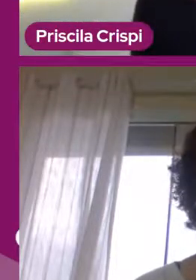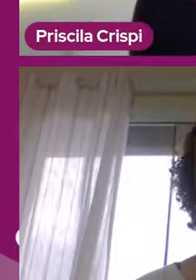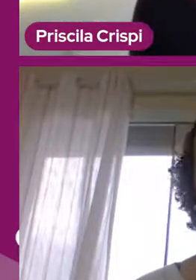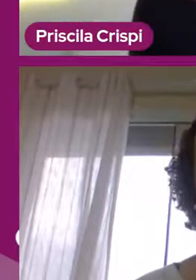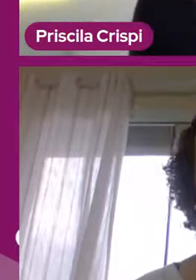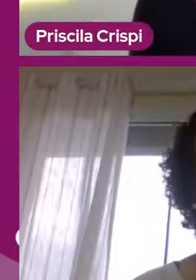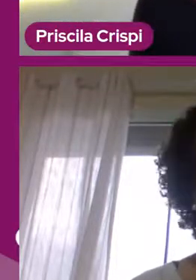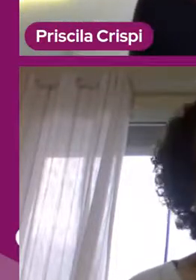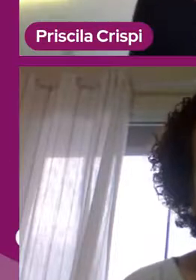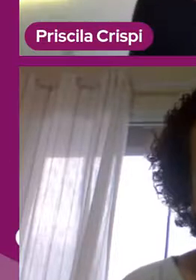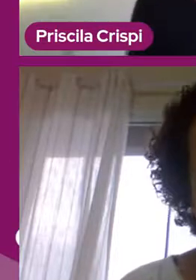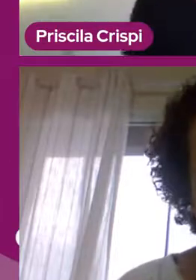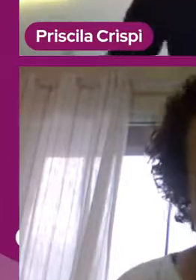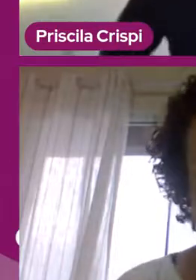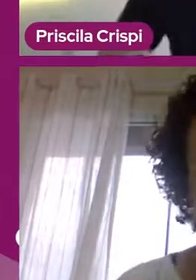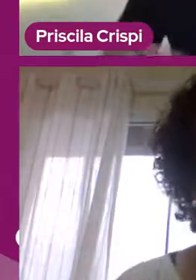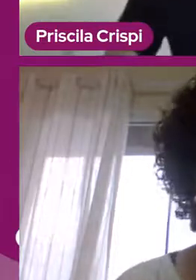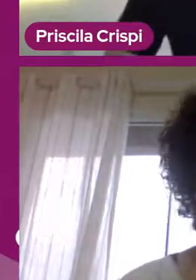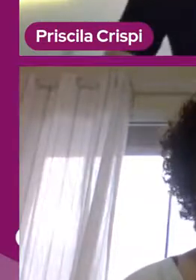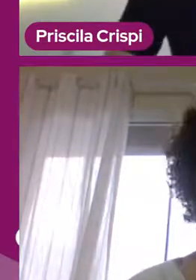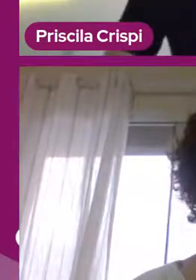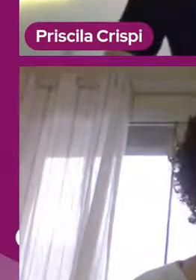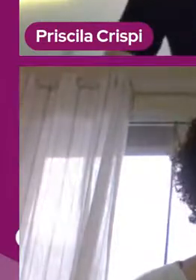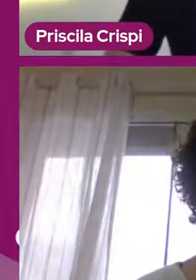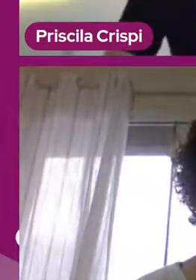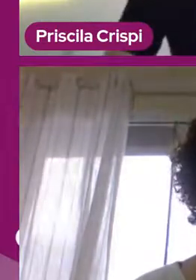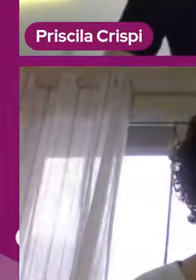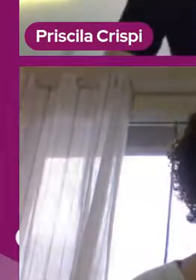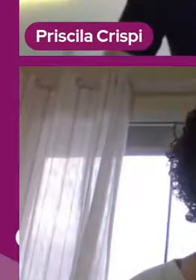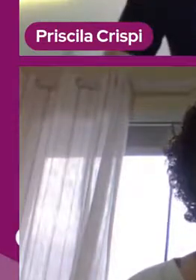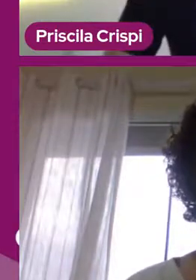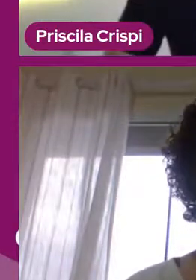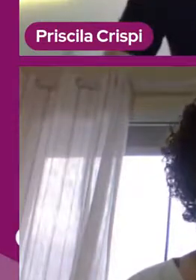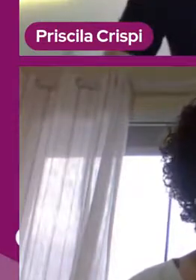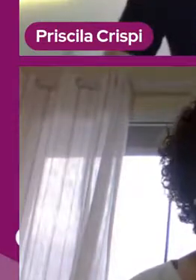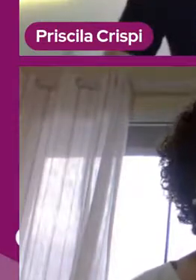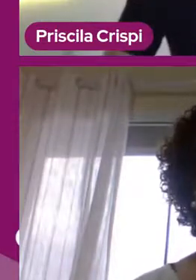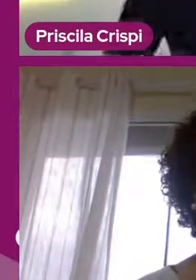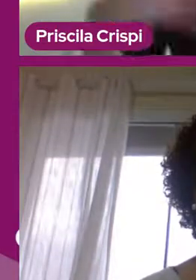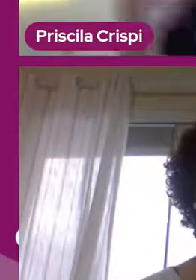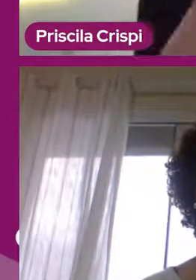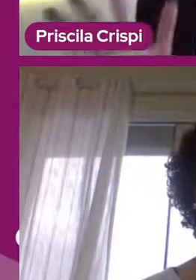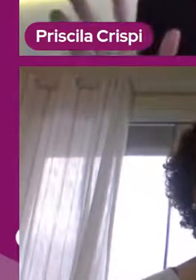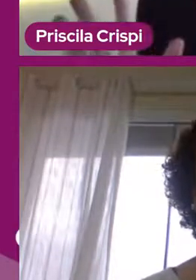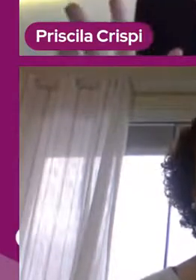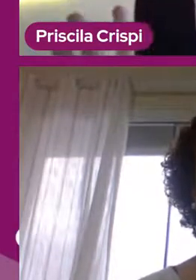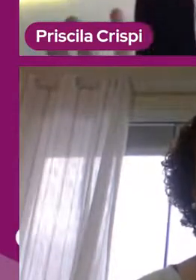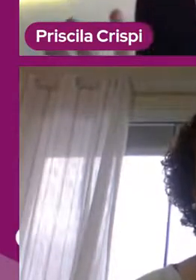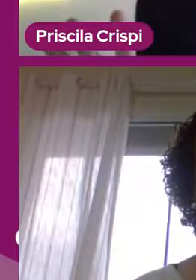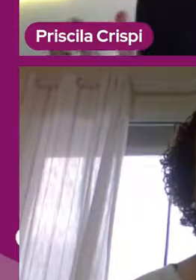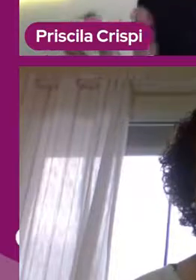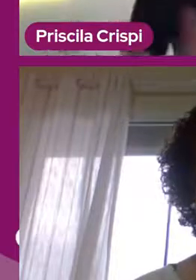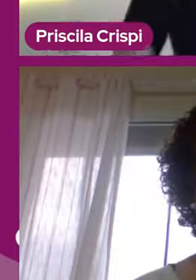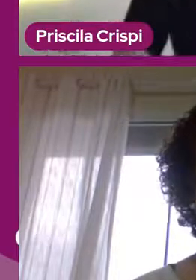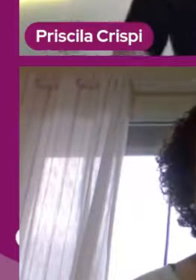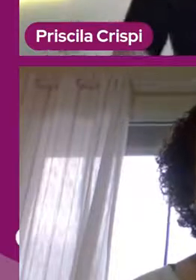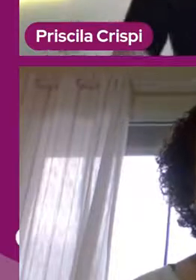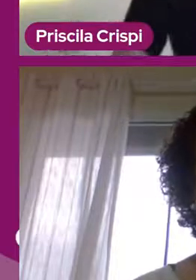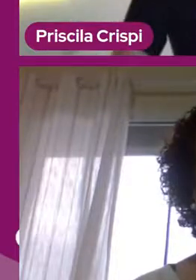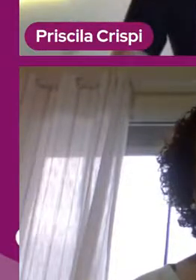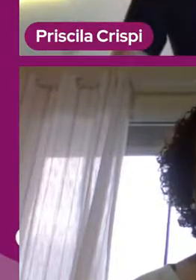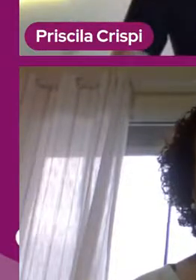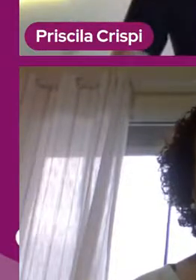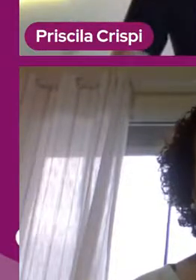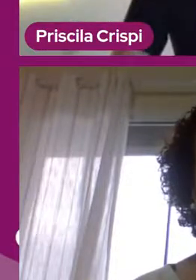Obrigada, Gilmara. Obrigada a vocês. Foi um prazer participar da live. Obrigada, quiser acrescentar alguma coisinha aí